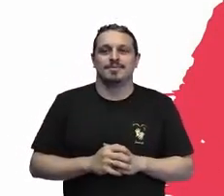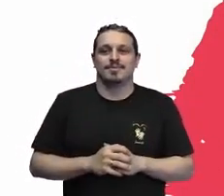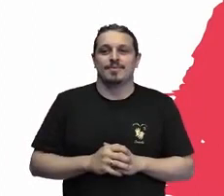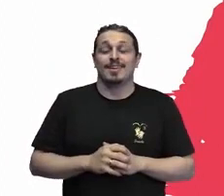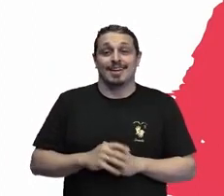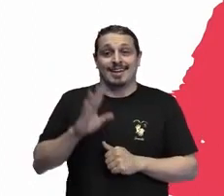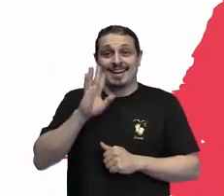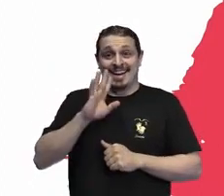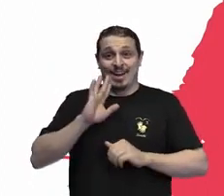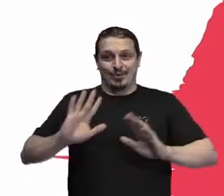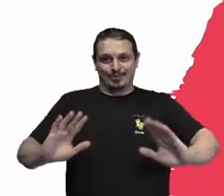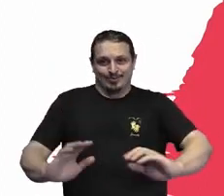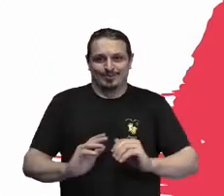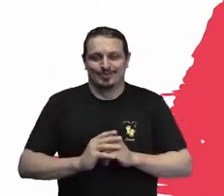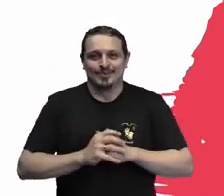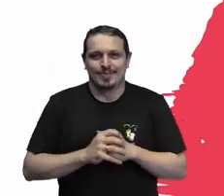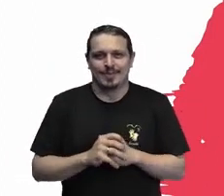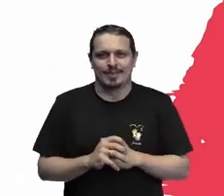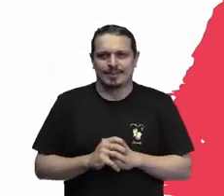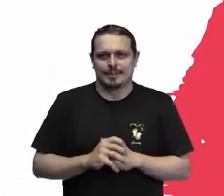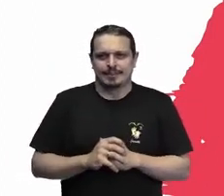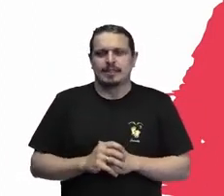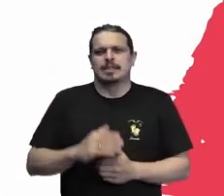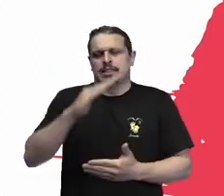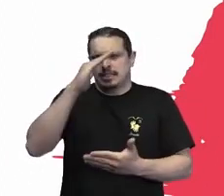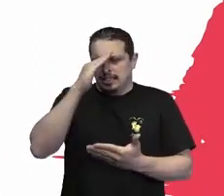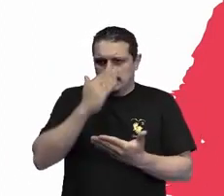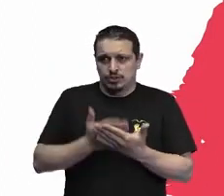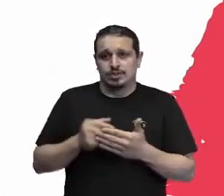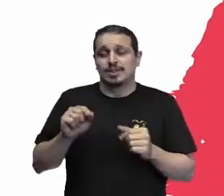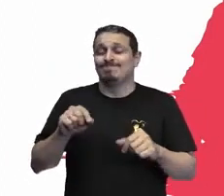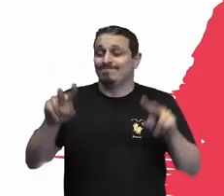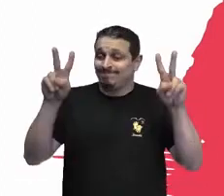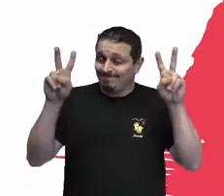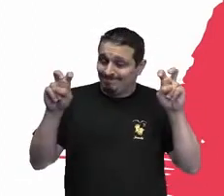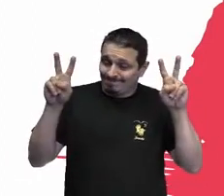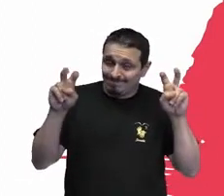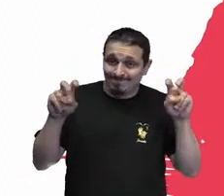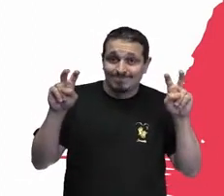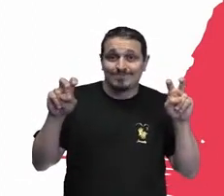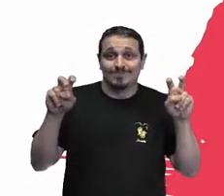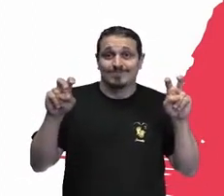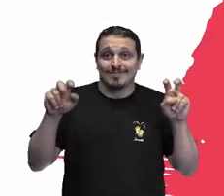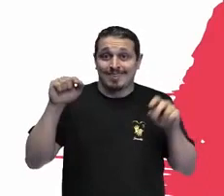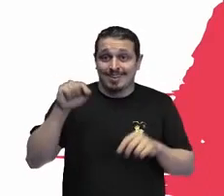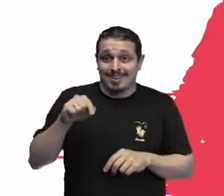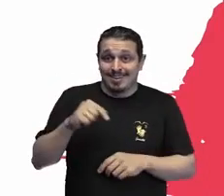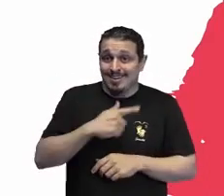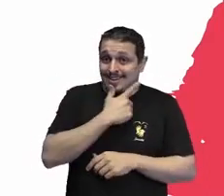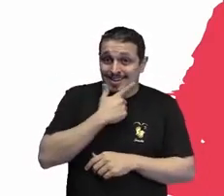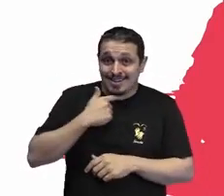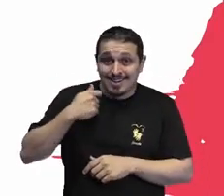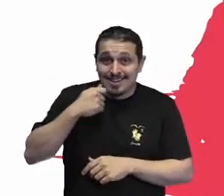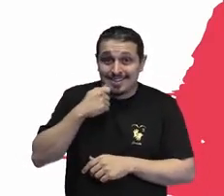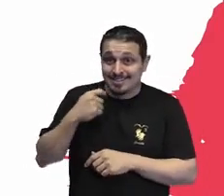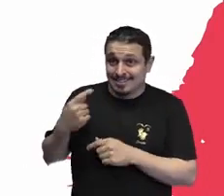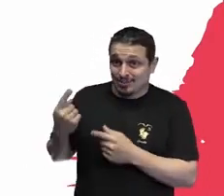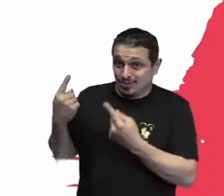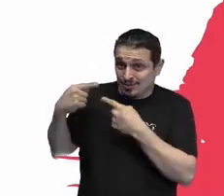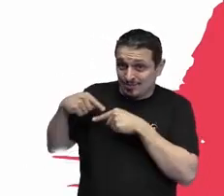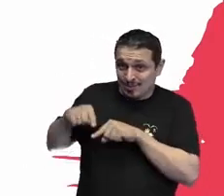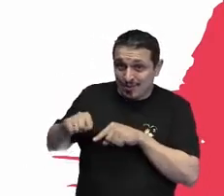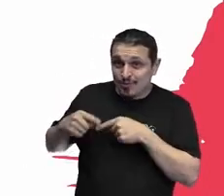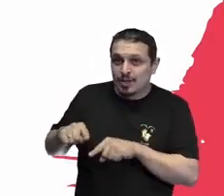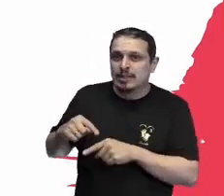Legal, eu acho esse tema um tema que o Alex trouxe e fez uma provocação para mim, no bom sentido, que eu acho